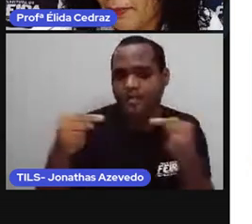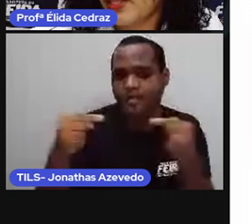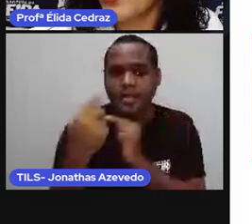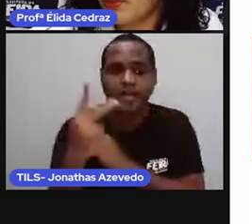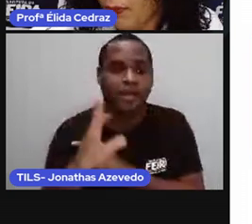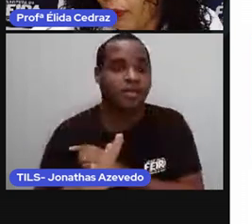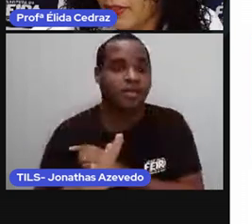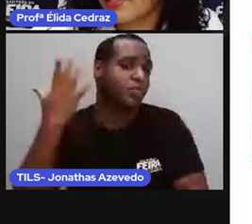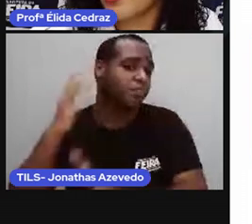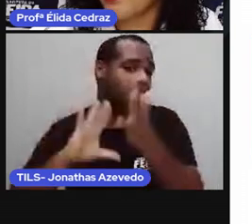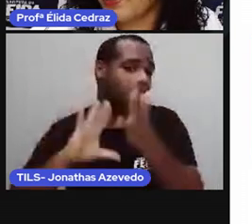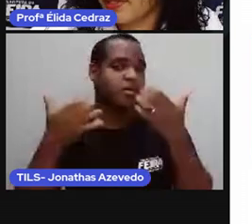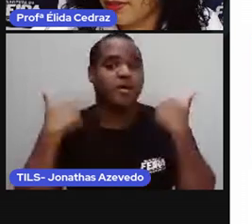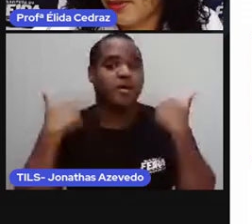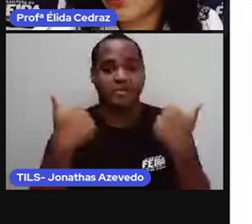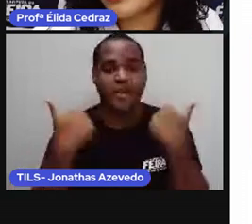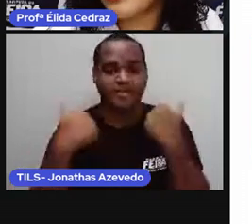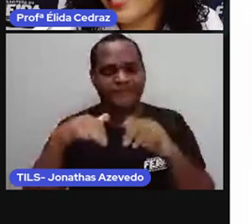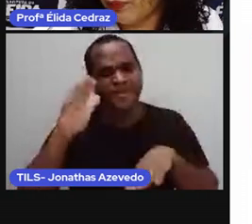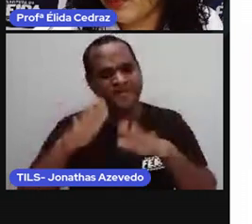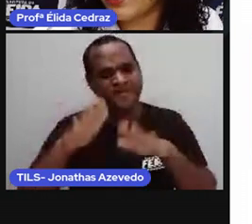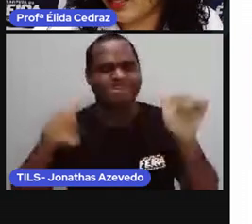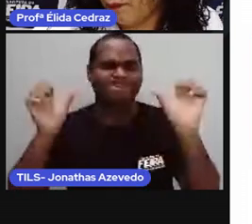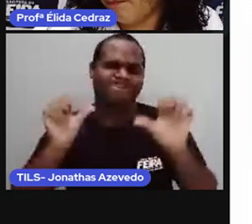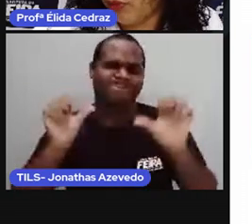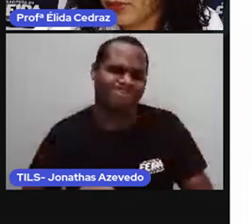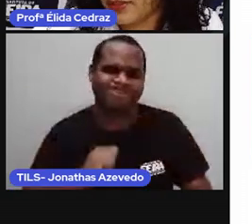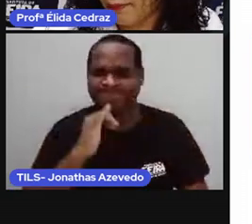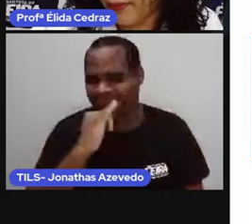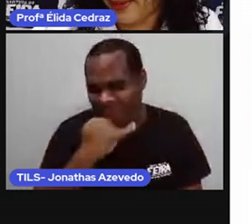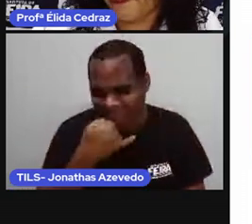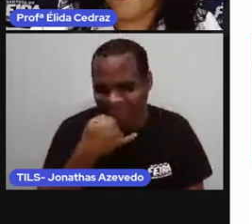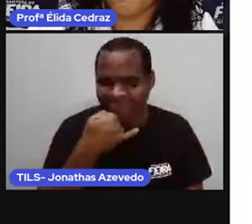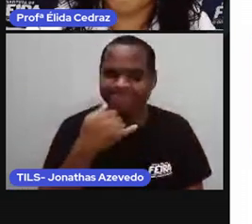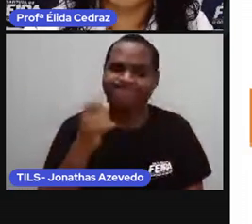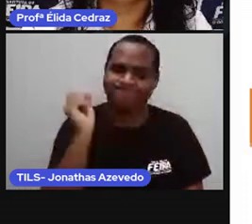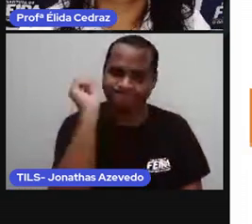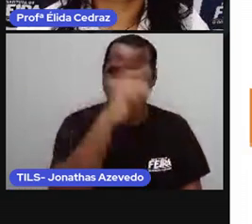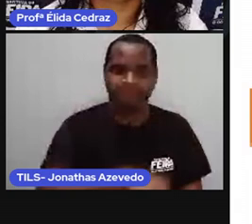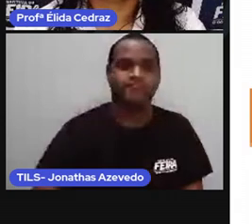acontecimentos bons e tem acontecimentos não tão bons também.